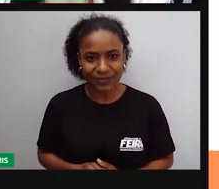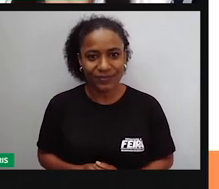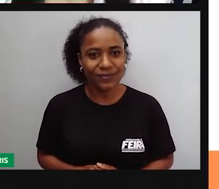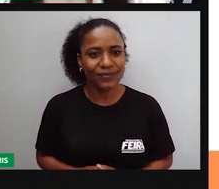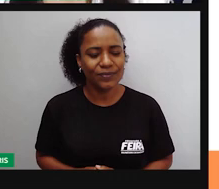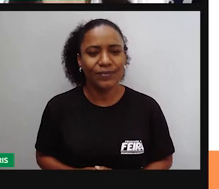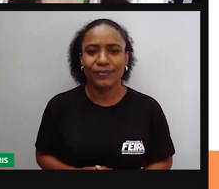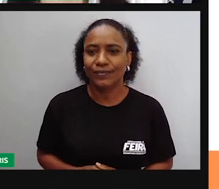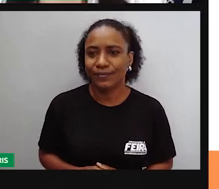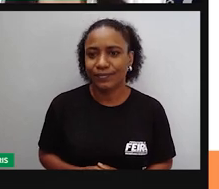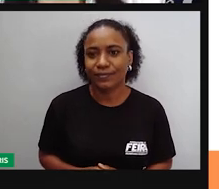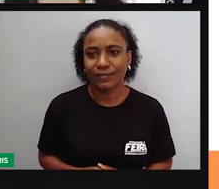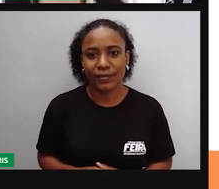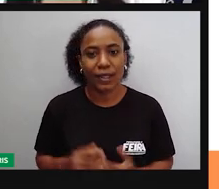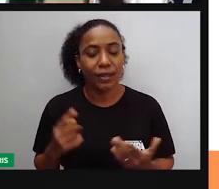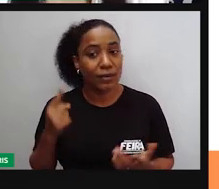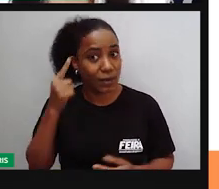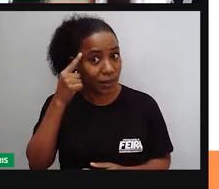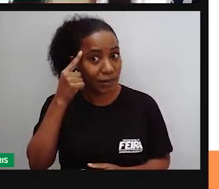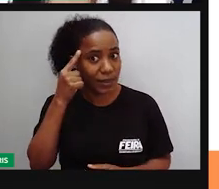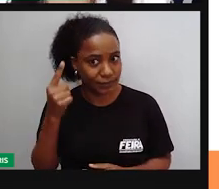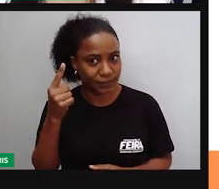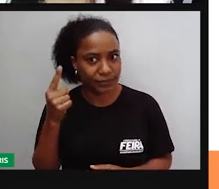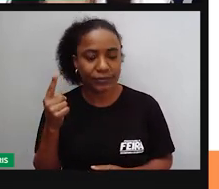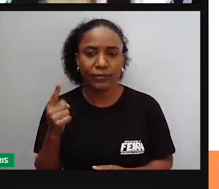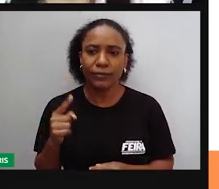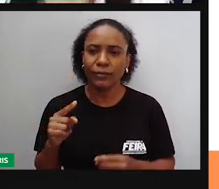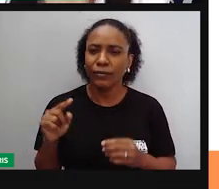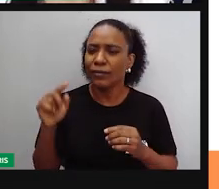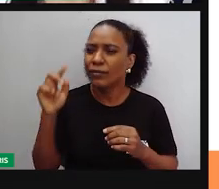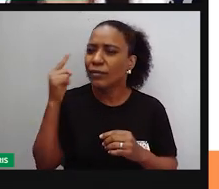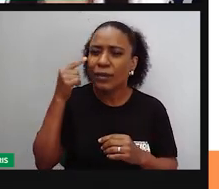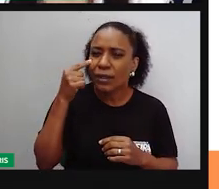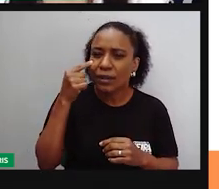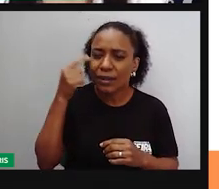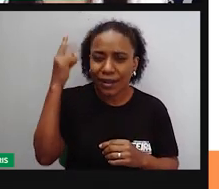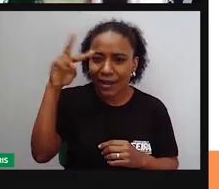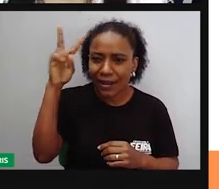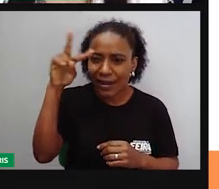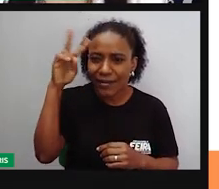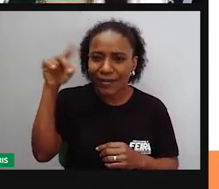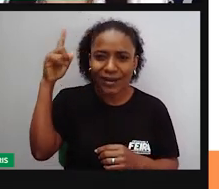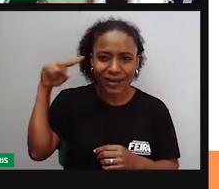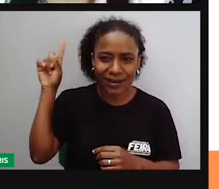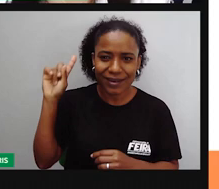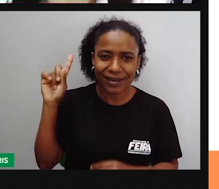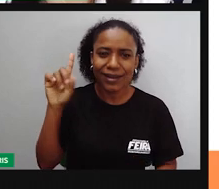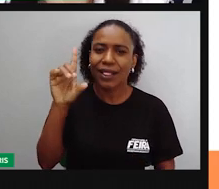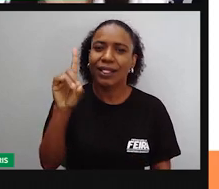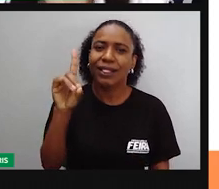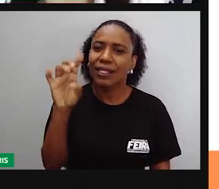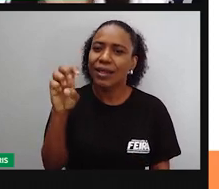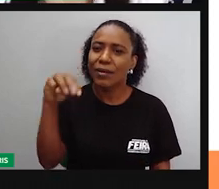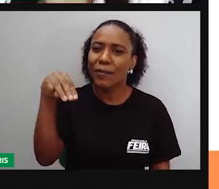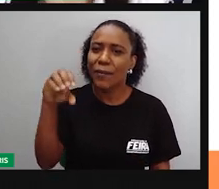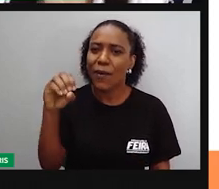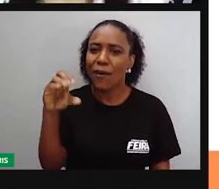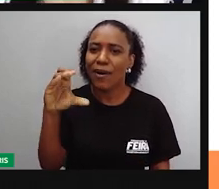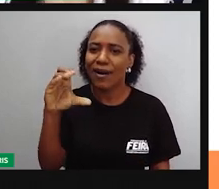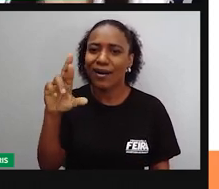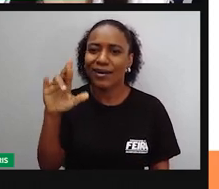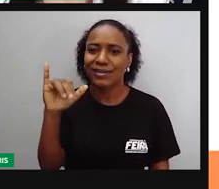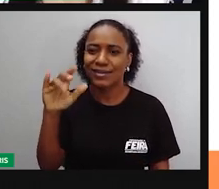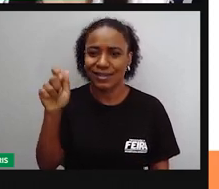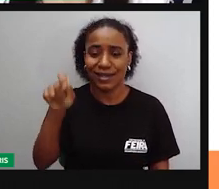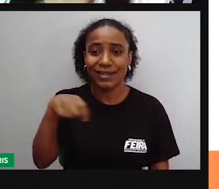E aí a gente volta lembrando, né? Revisando o que é democracia, que é algo que a gente já estudou, mas é importante